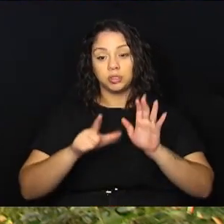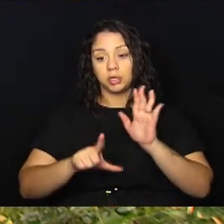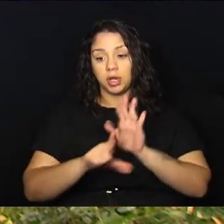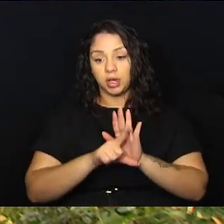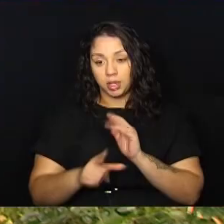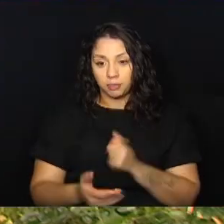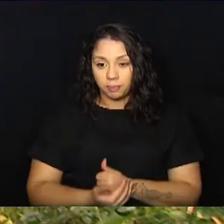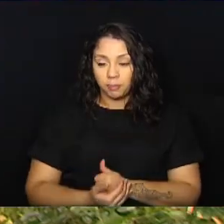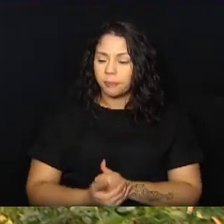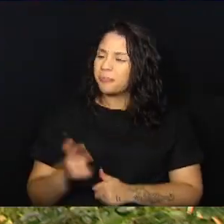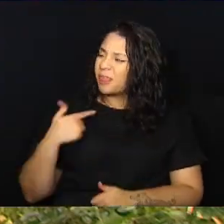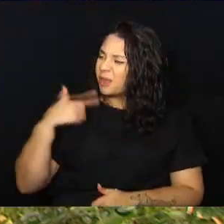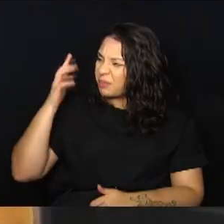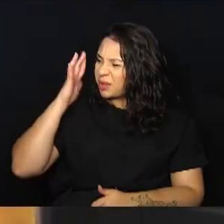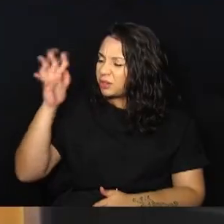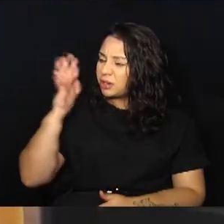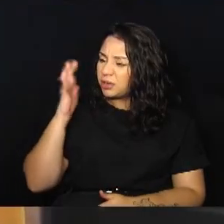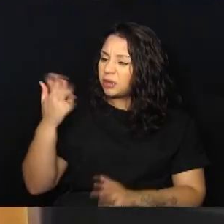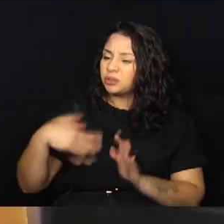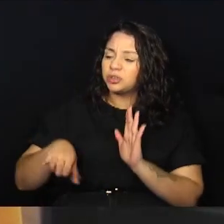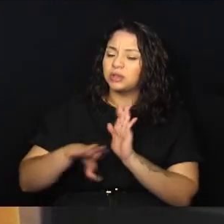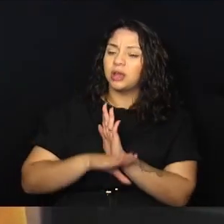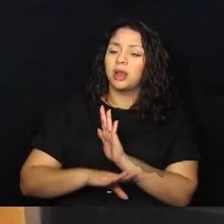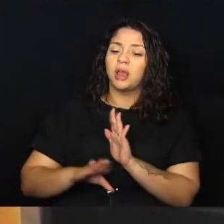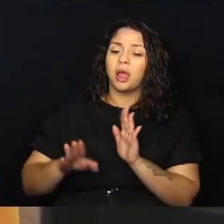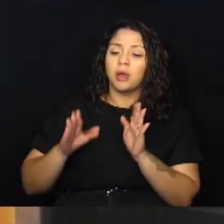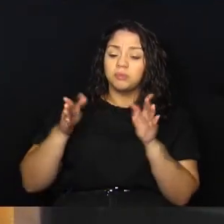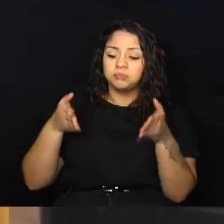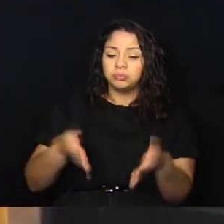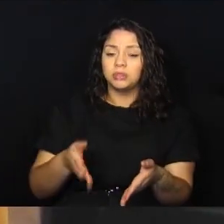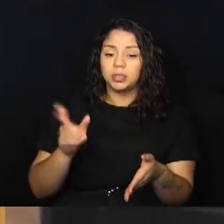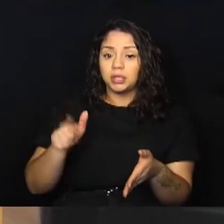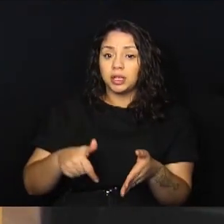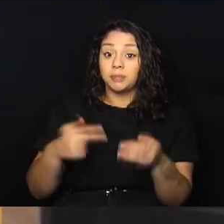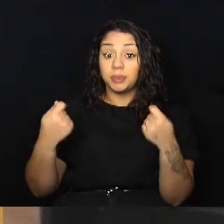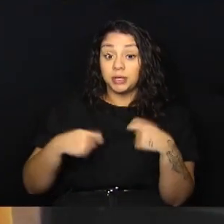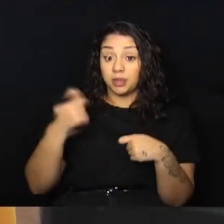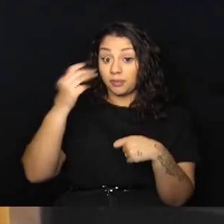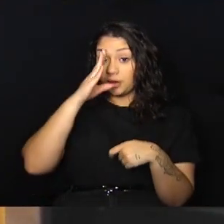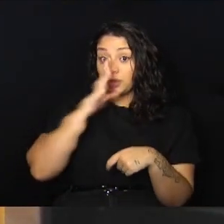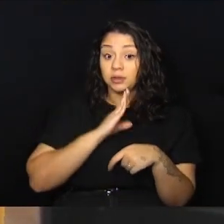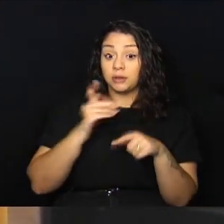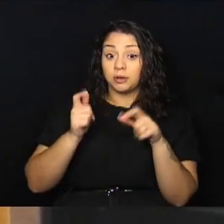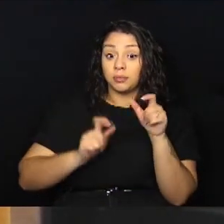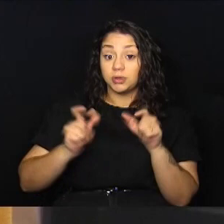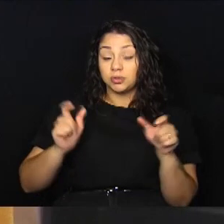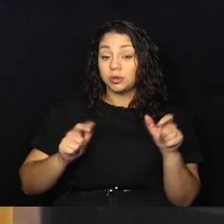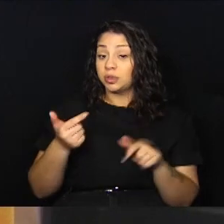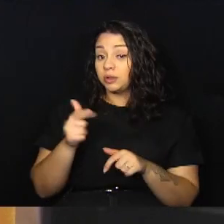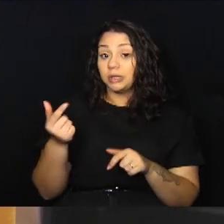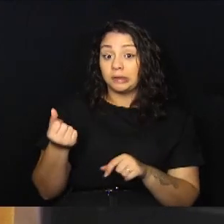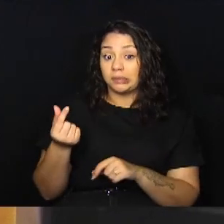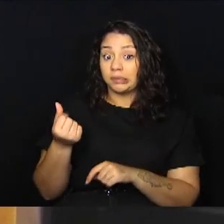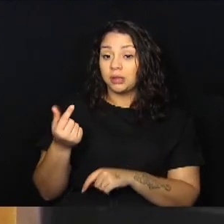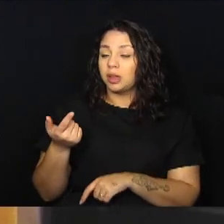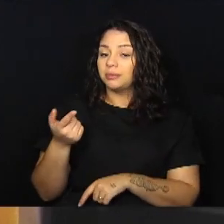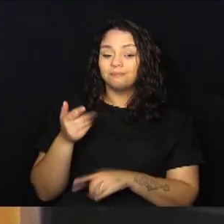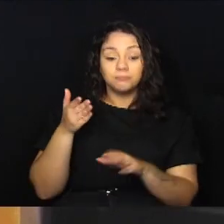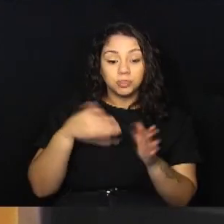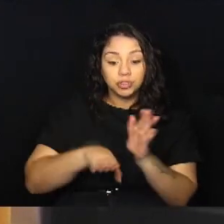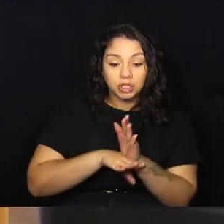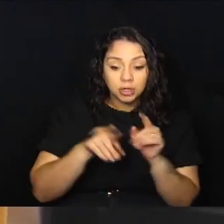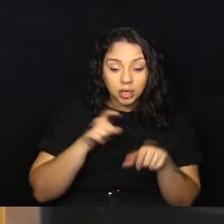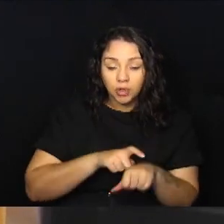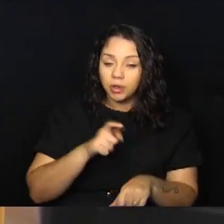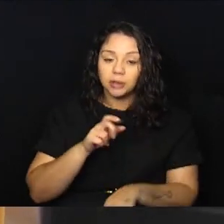após a mudança na lei. E aí imaginar que você vai chegar no serviço funerário, que deveria ser gratuito para quem não tem recursos,